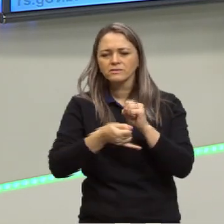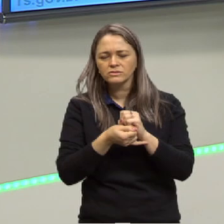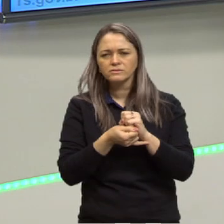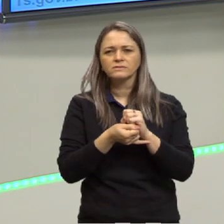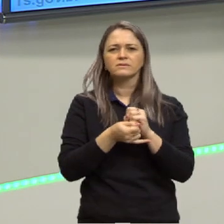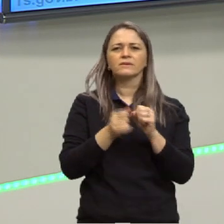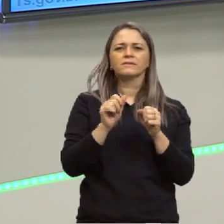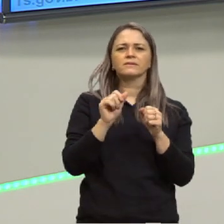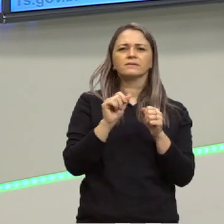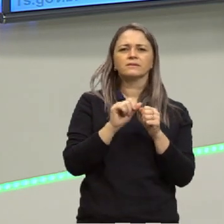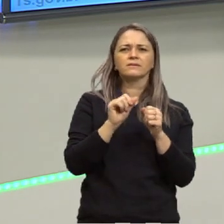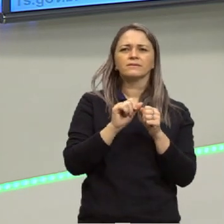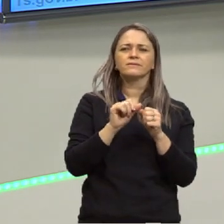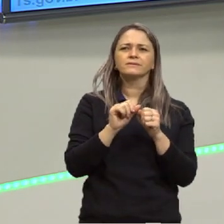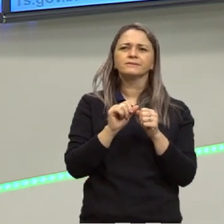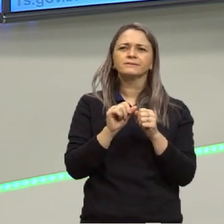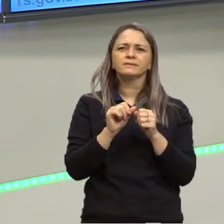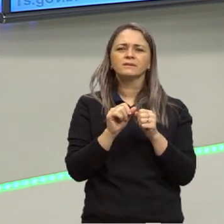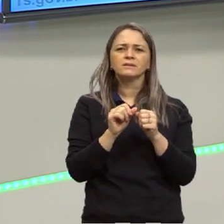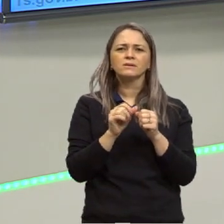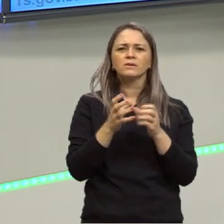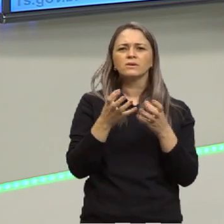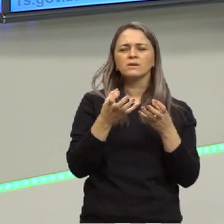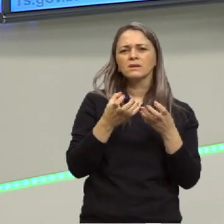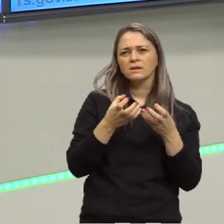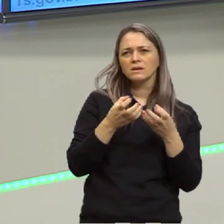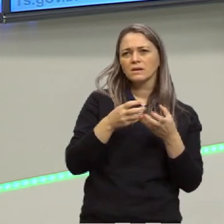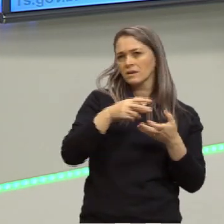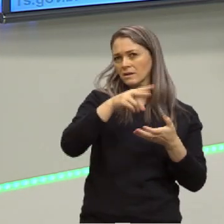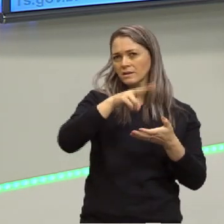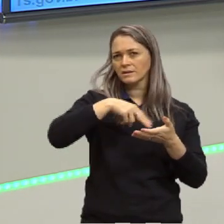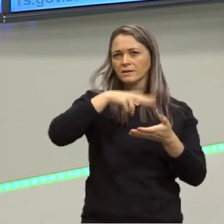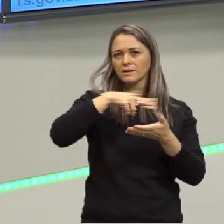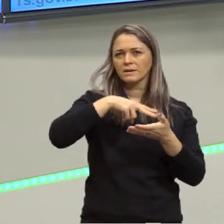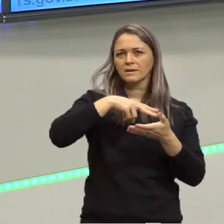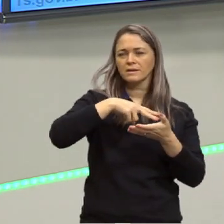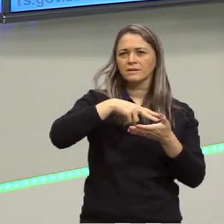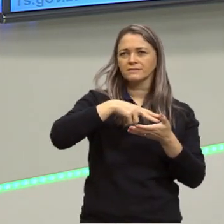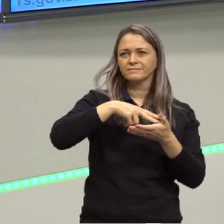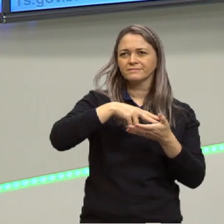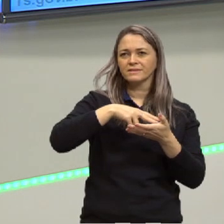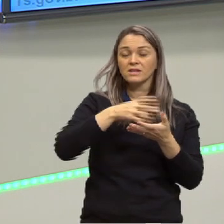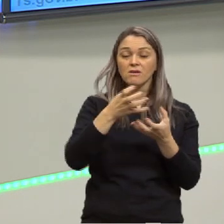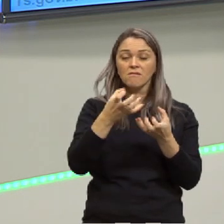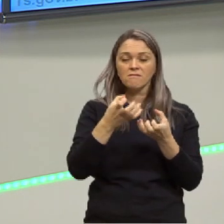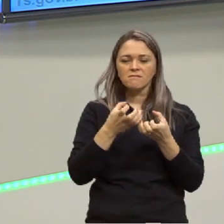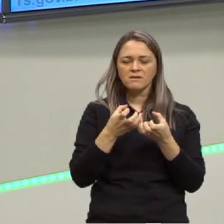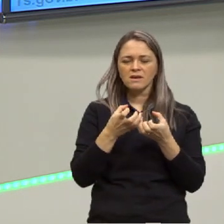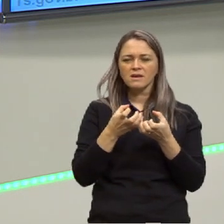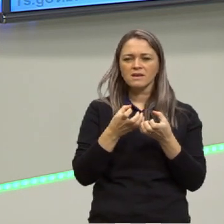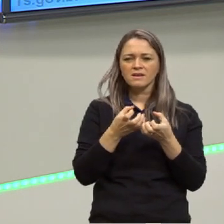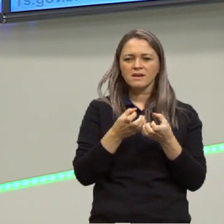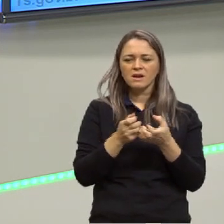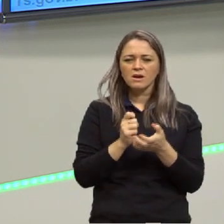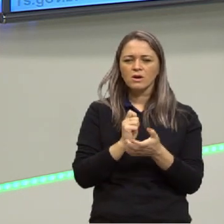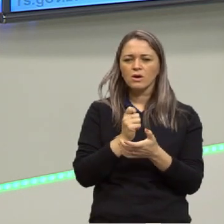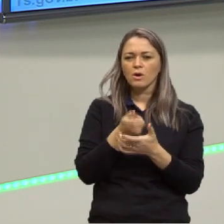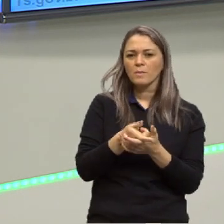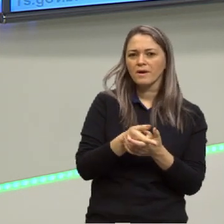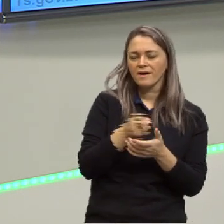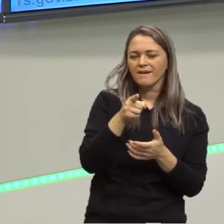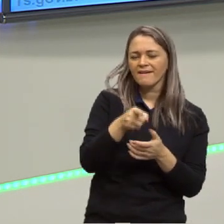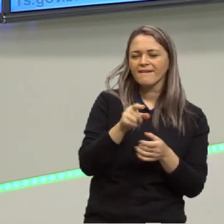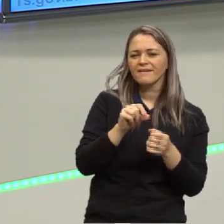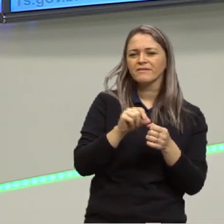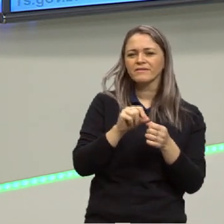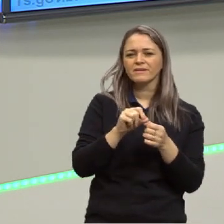que vão funcionar para que o meu leitor seja convencido de que aquela, né, situação que está sendo marcada